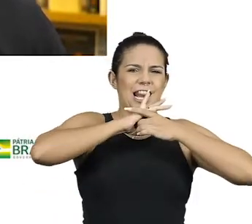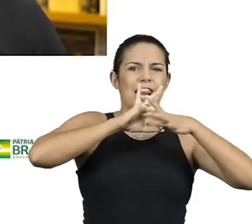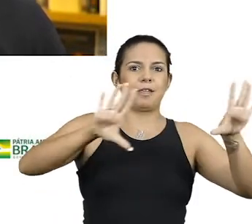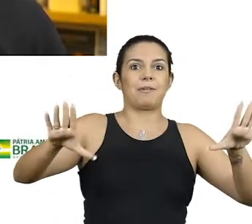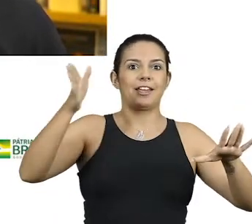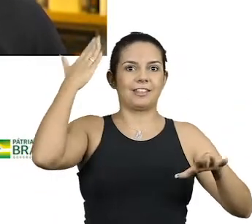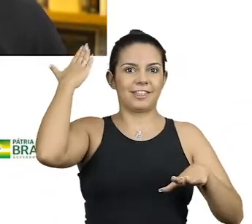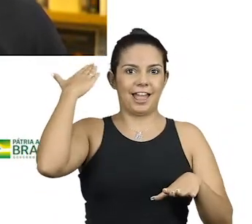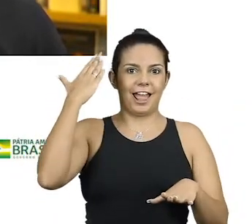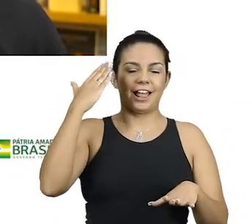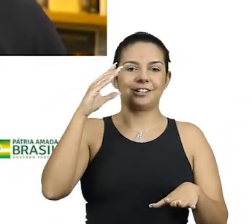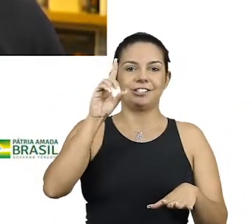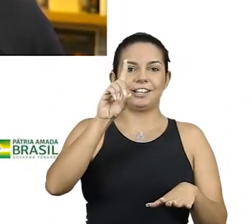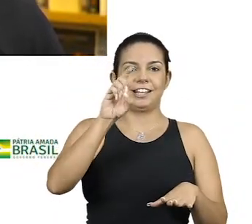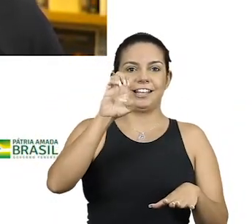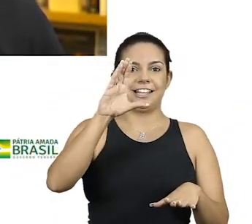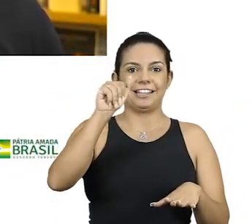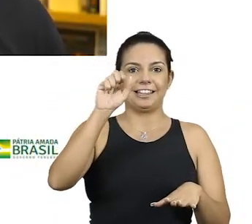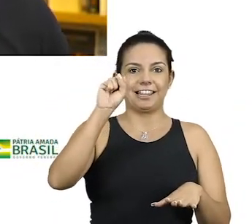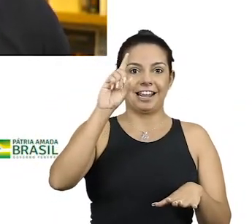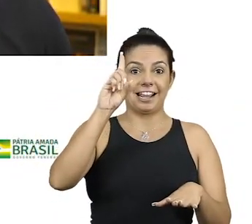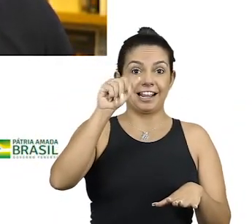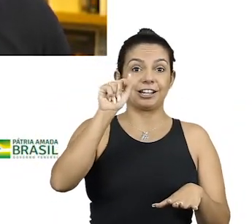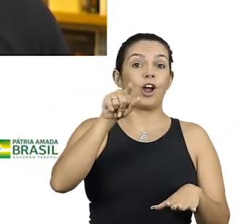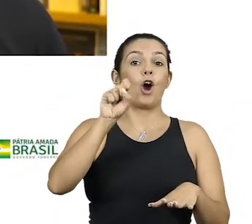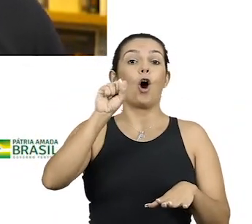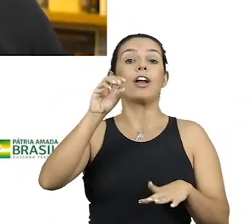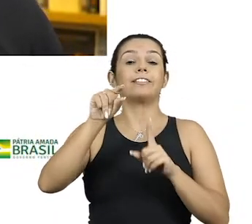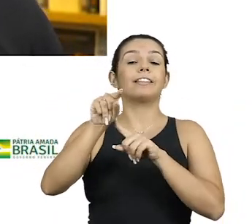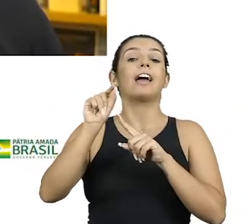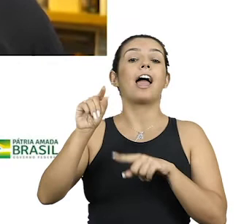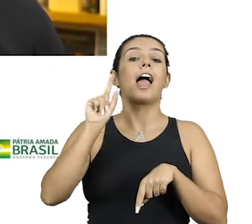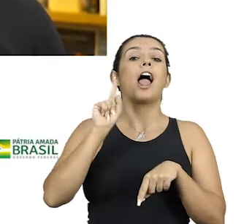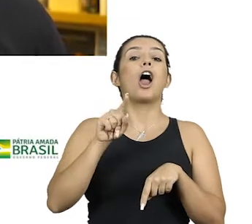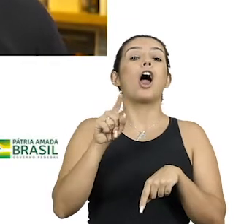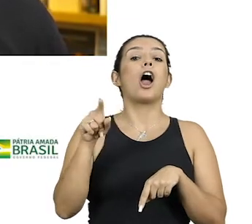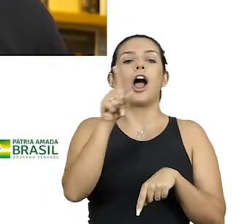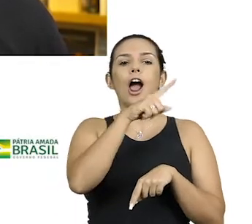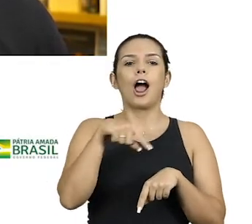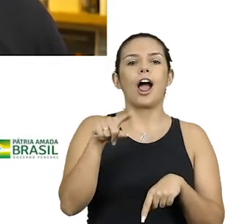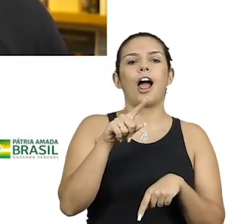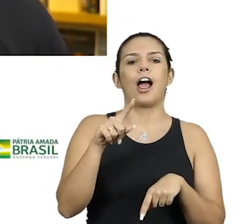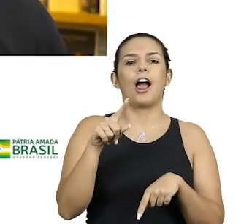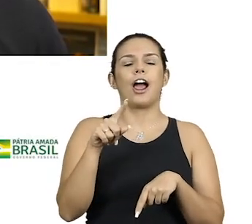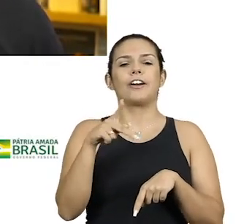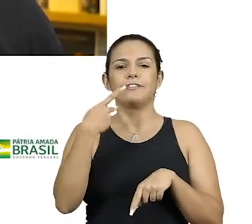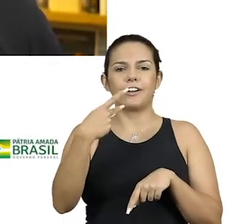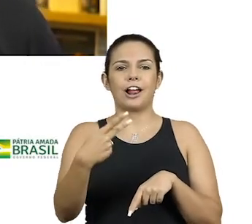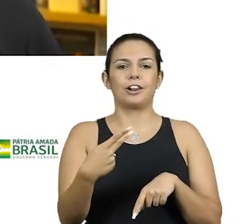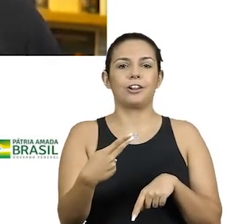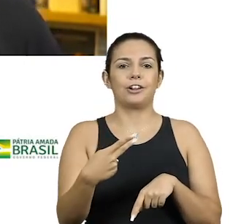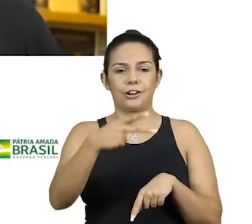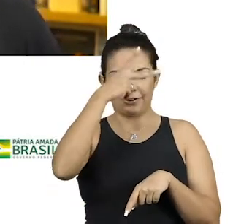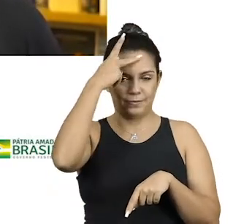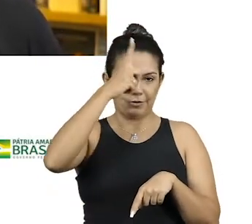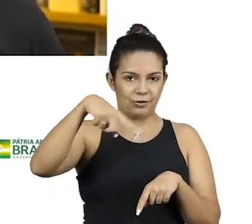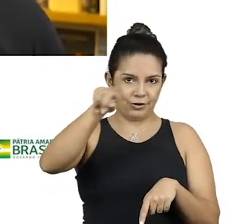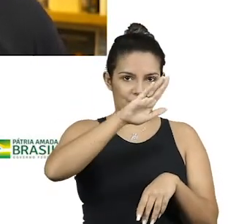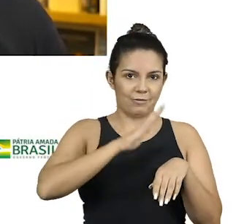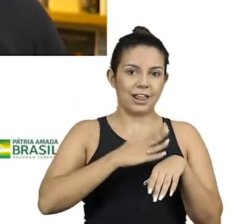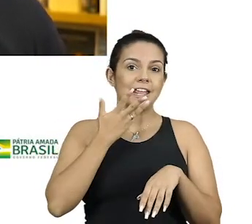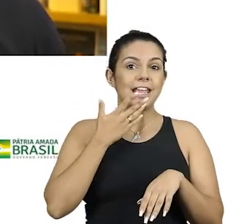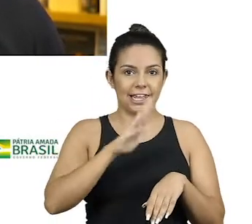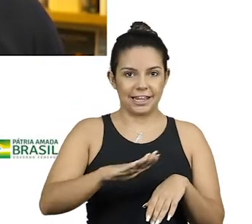Porque o que foi a década de 80 que é tão mistificada, idealizada pelo pessoal que era mais criança na